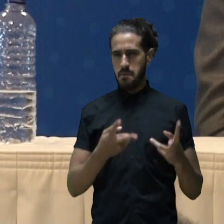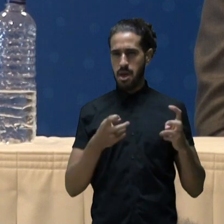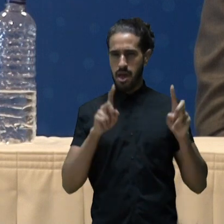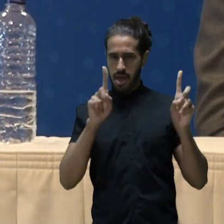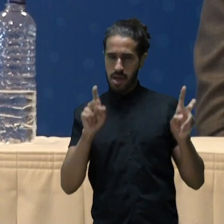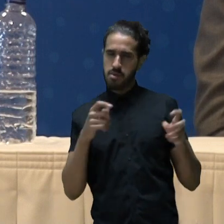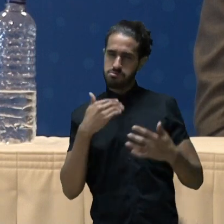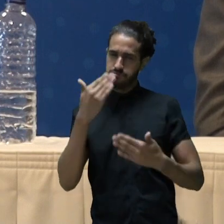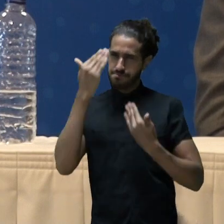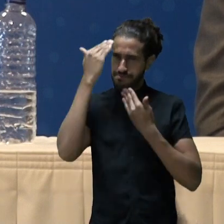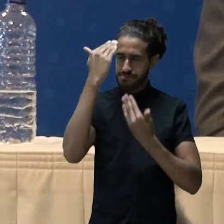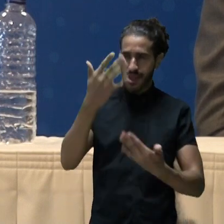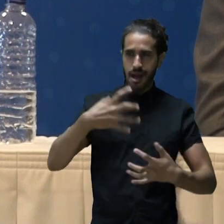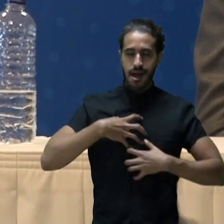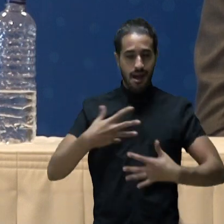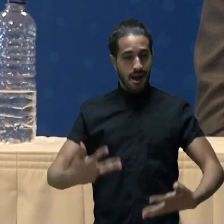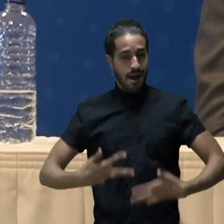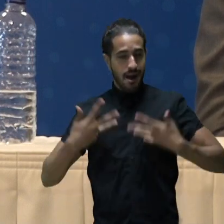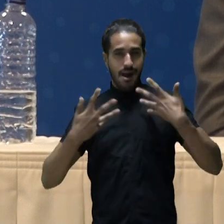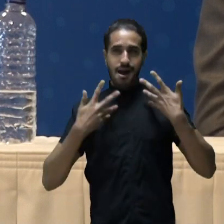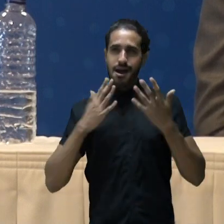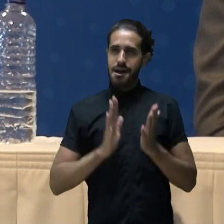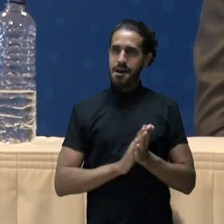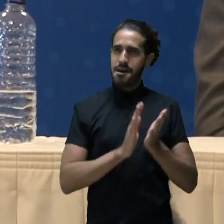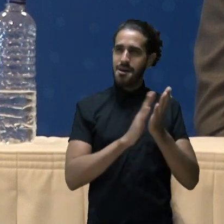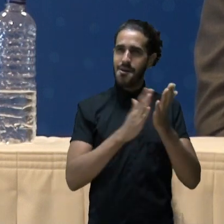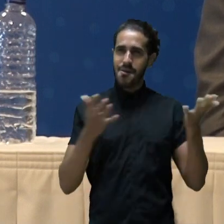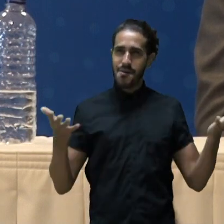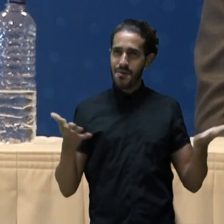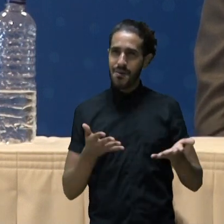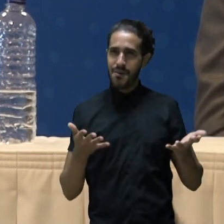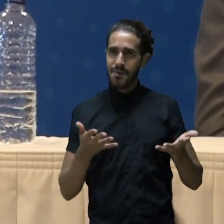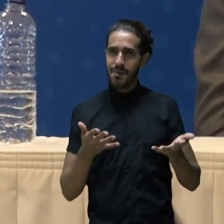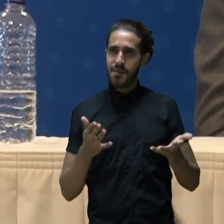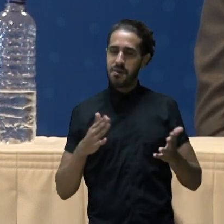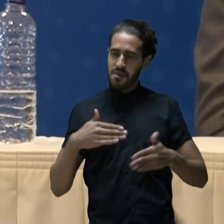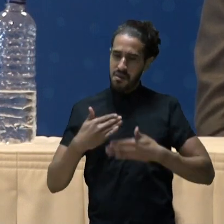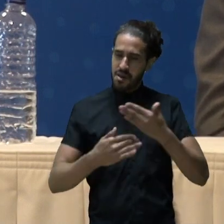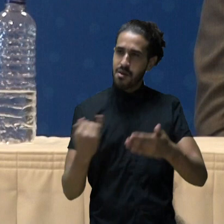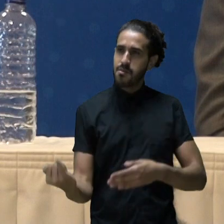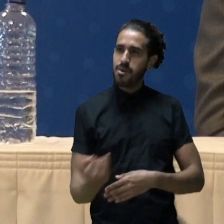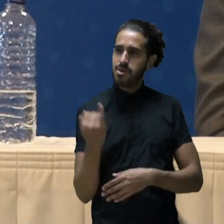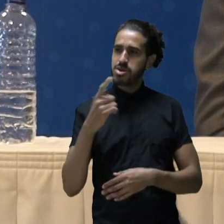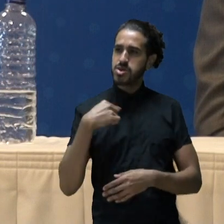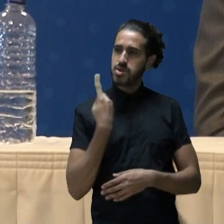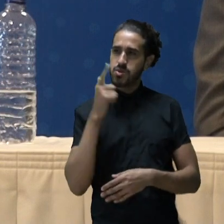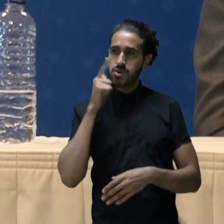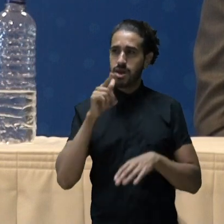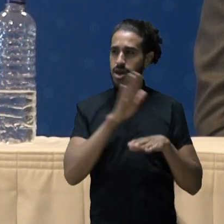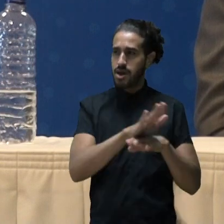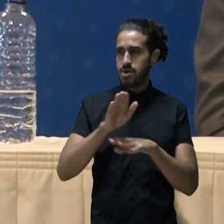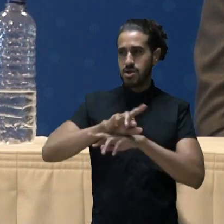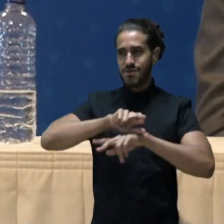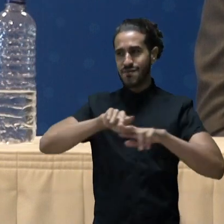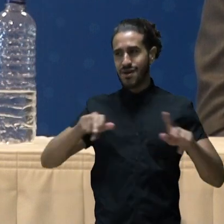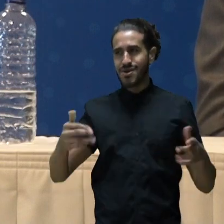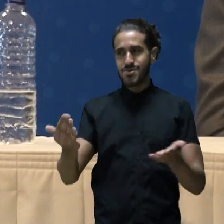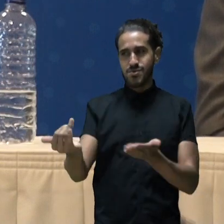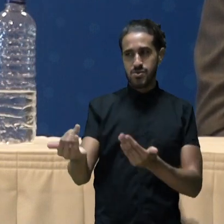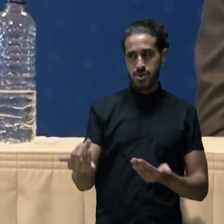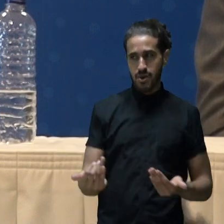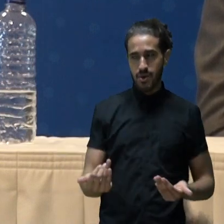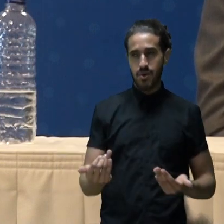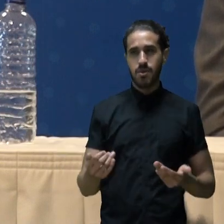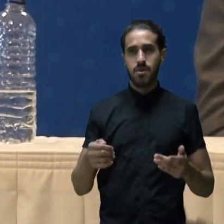registro, então, a minha gratidão, minha alegria e celebro esse dia como um passo a mais à ajuda de milhares de